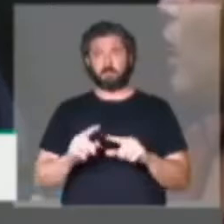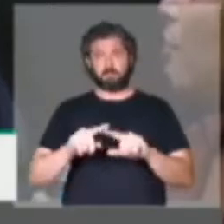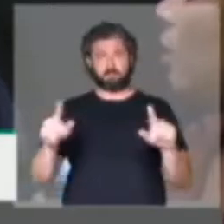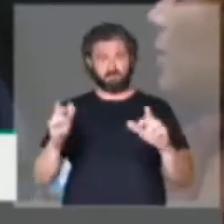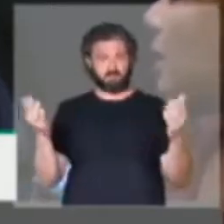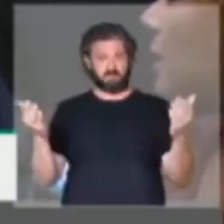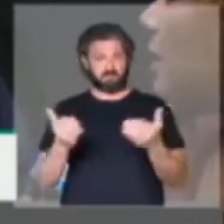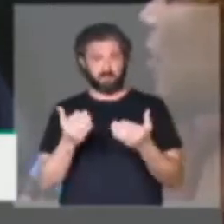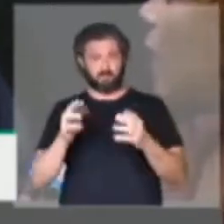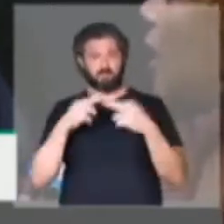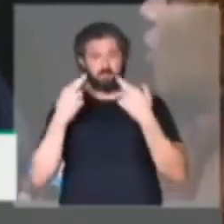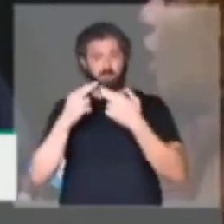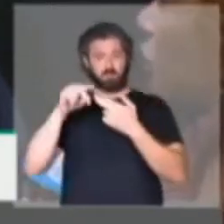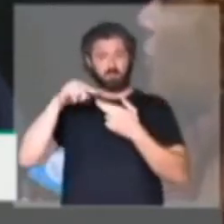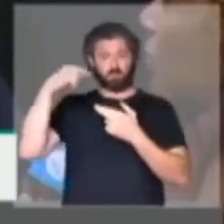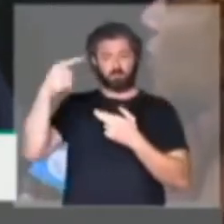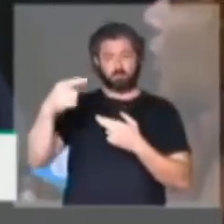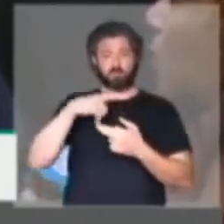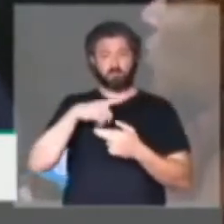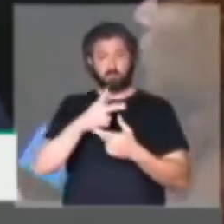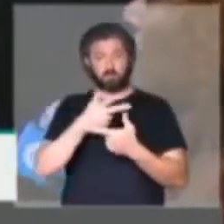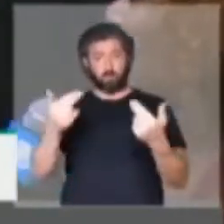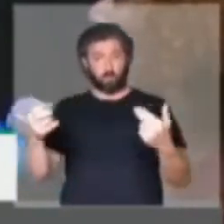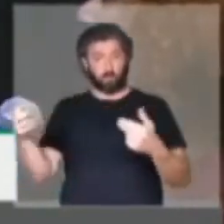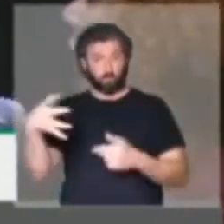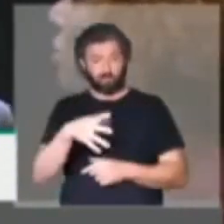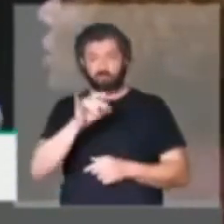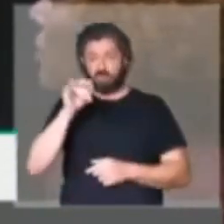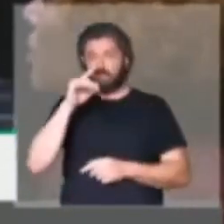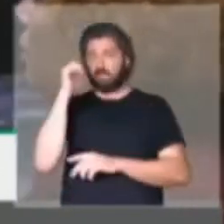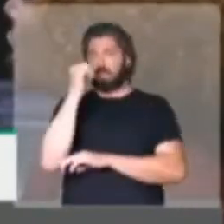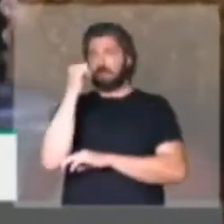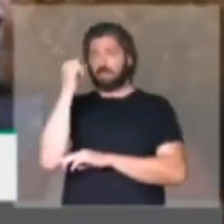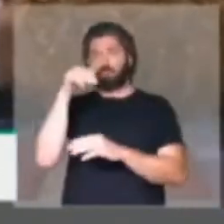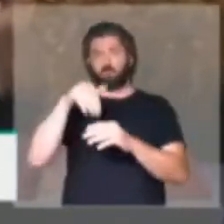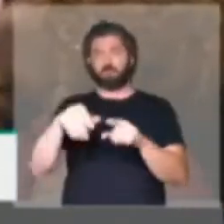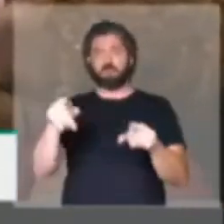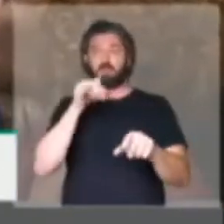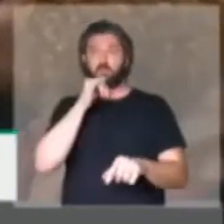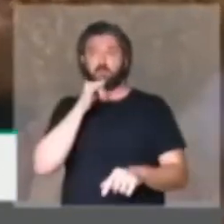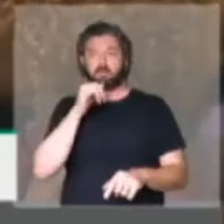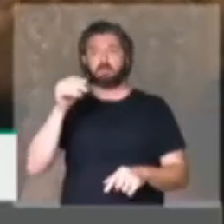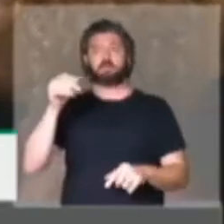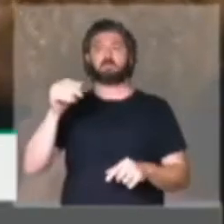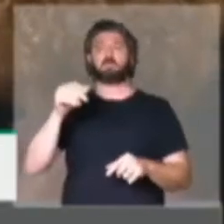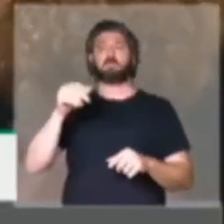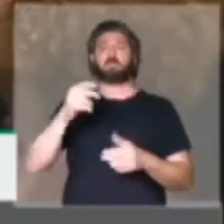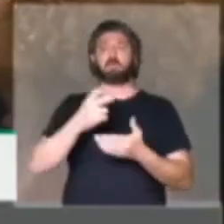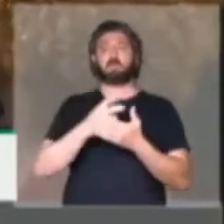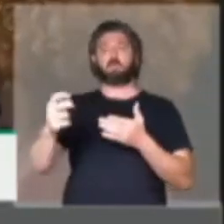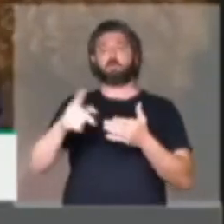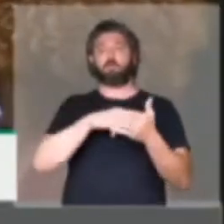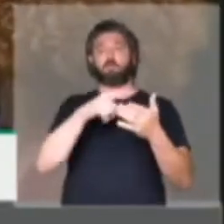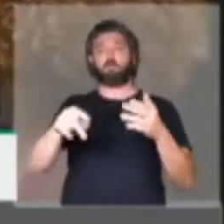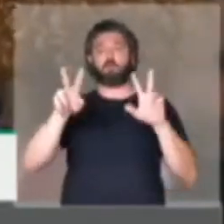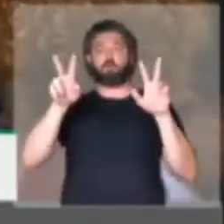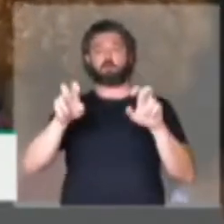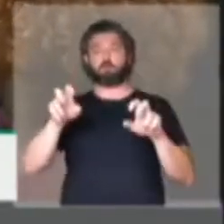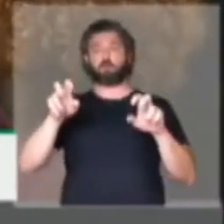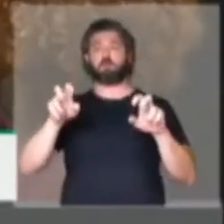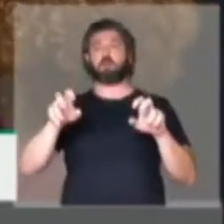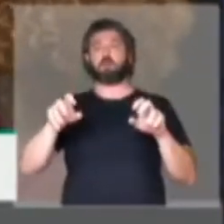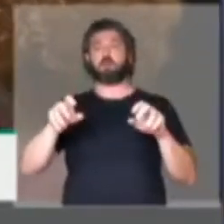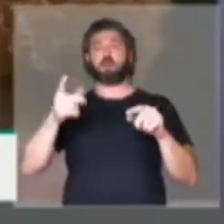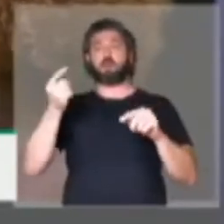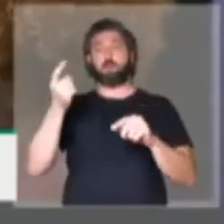agora, na próxima sessão, há novos pontos polêmicos para serem votados, principalmente a questão da tentativa de derrubada do veto sobre